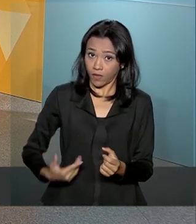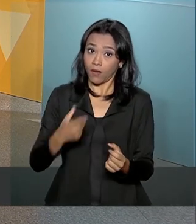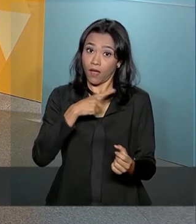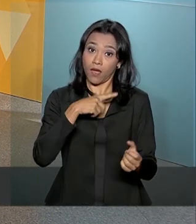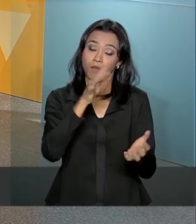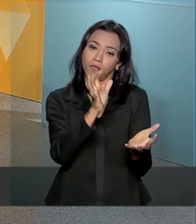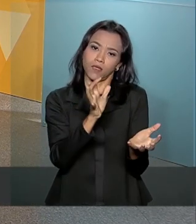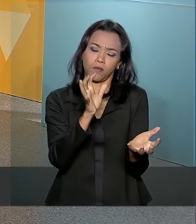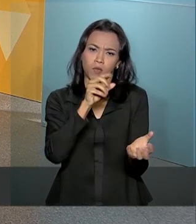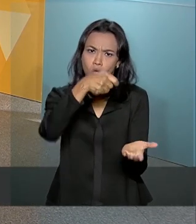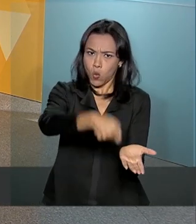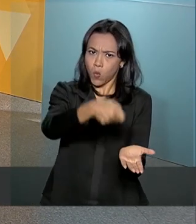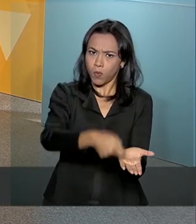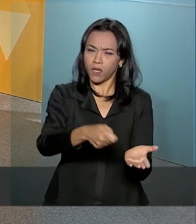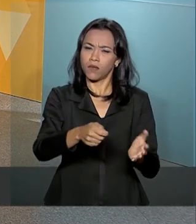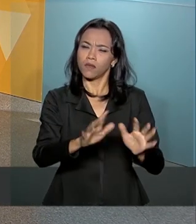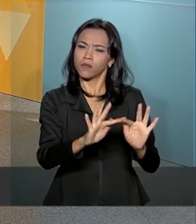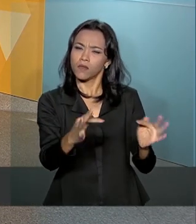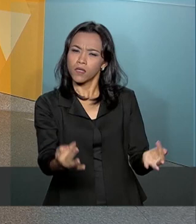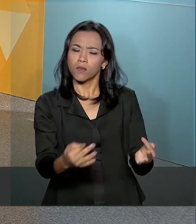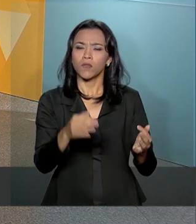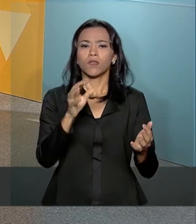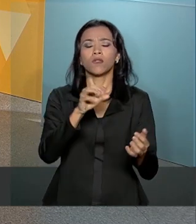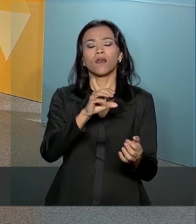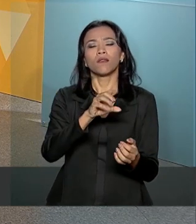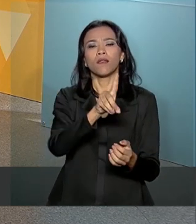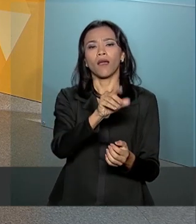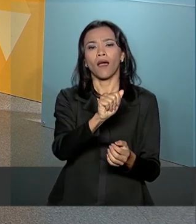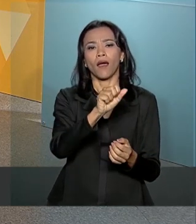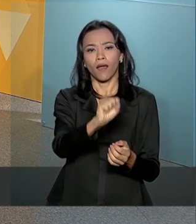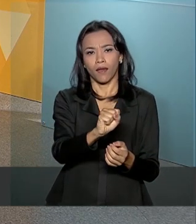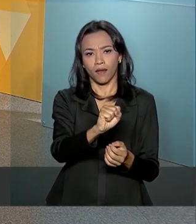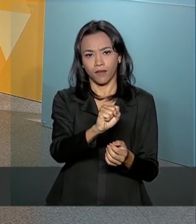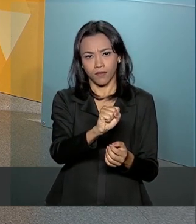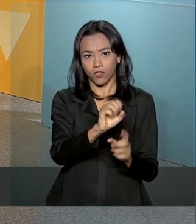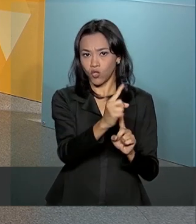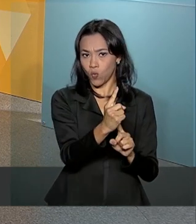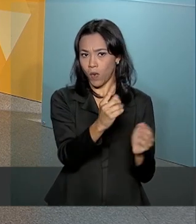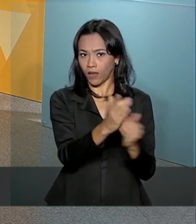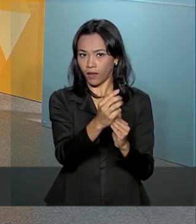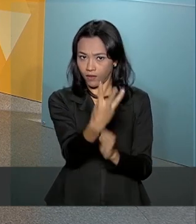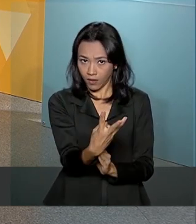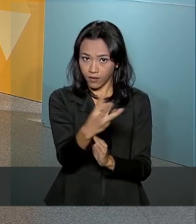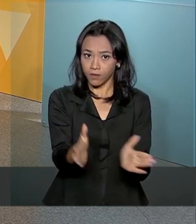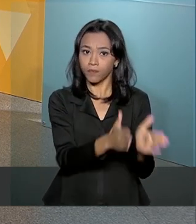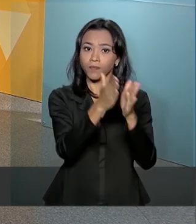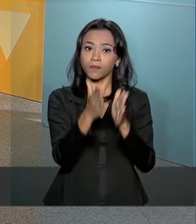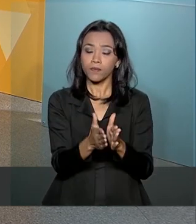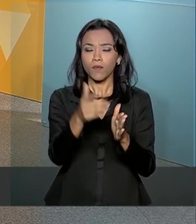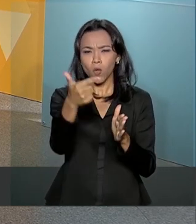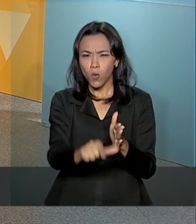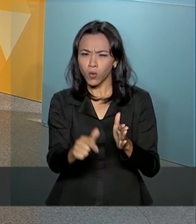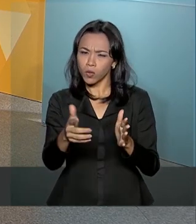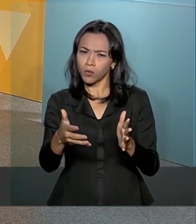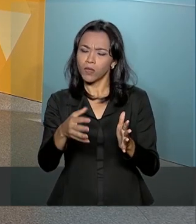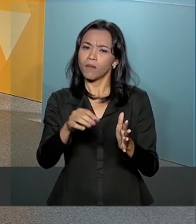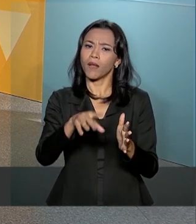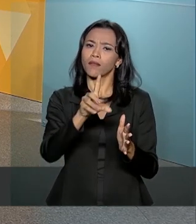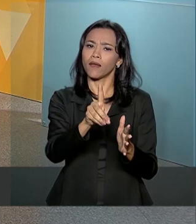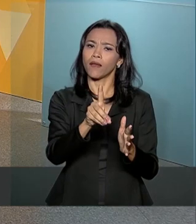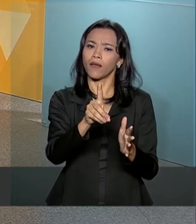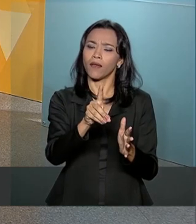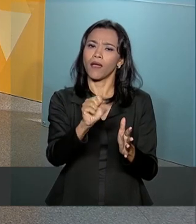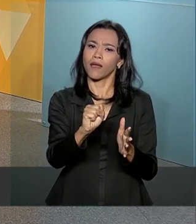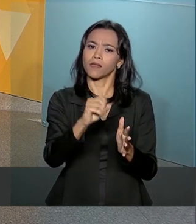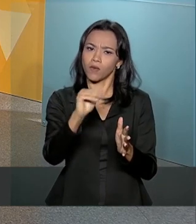mais brandas para os DAS de 1 a 3. Um pouco mais elaborado para DS4